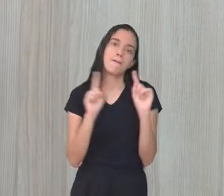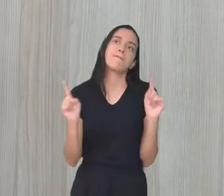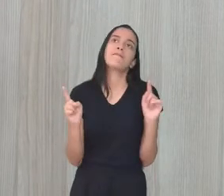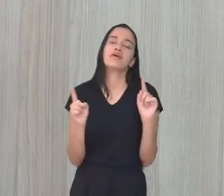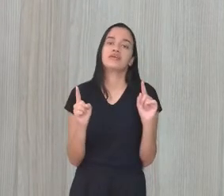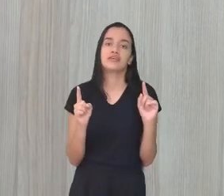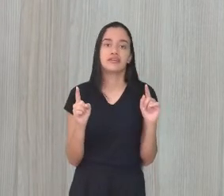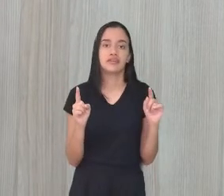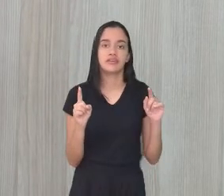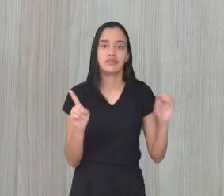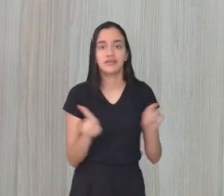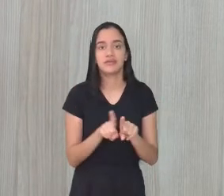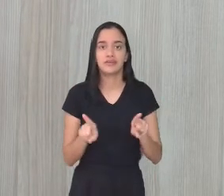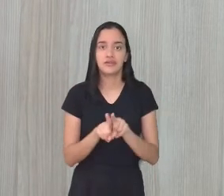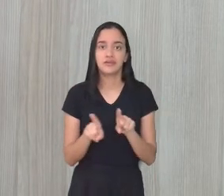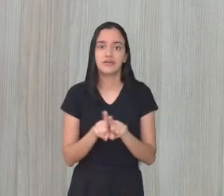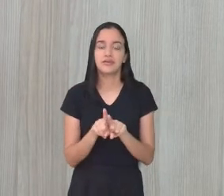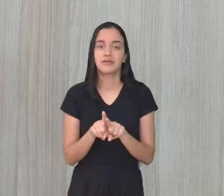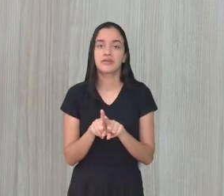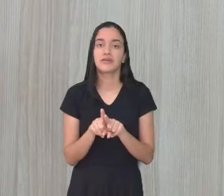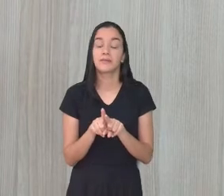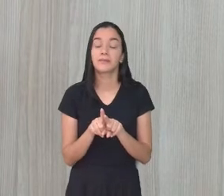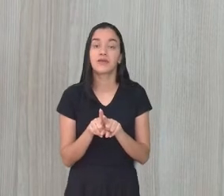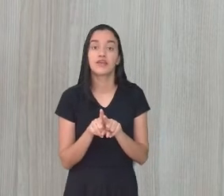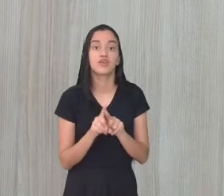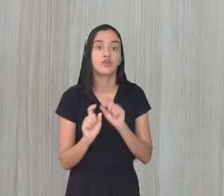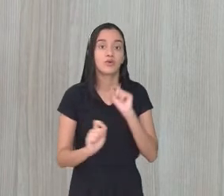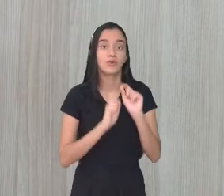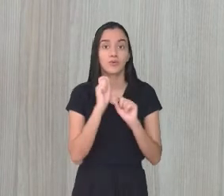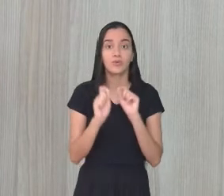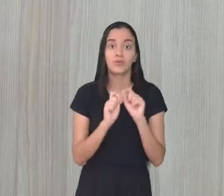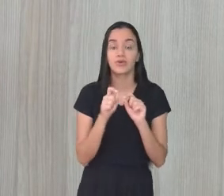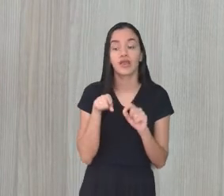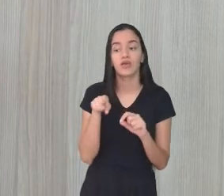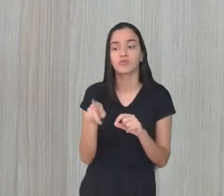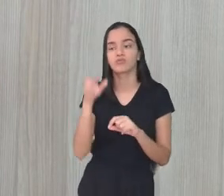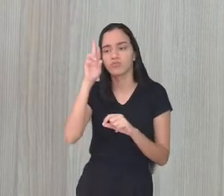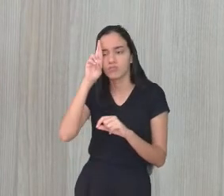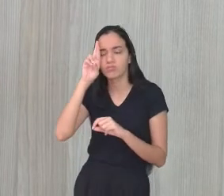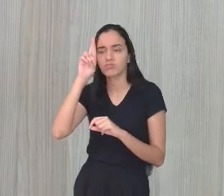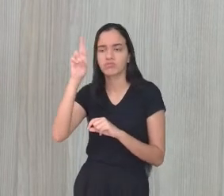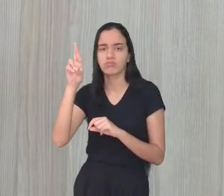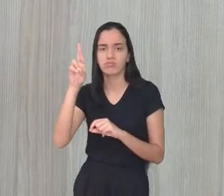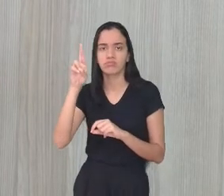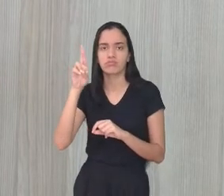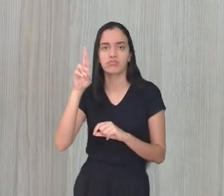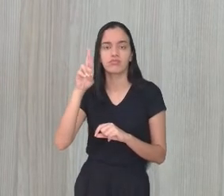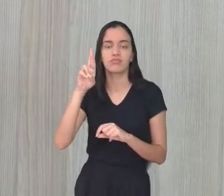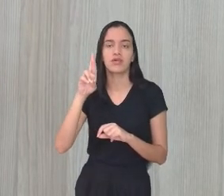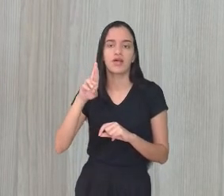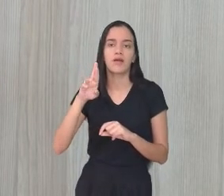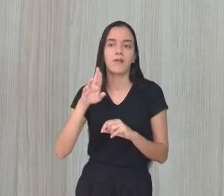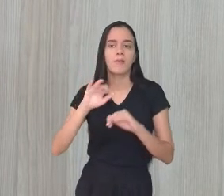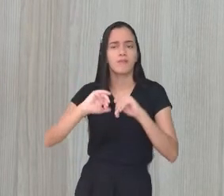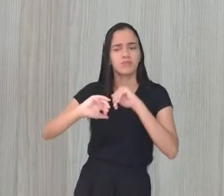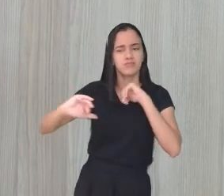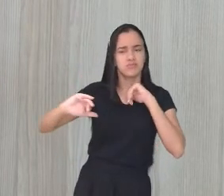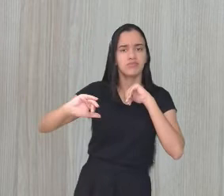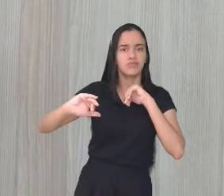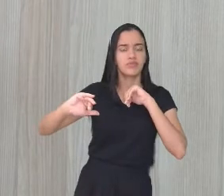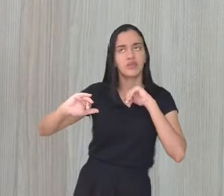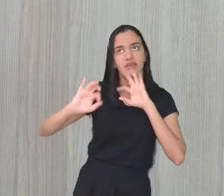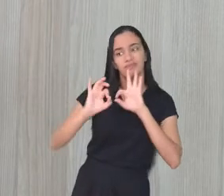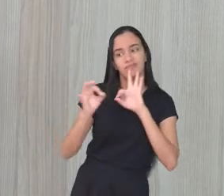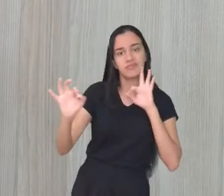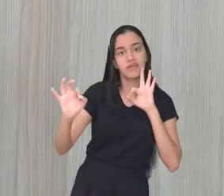de também fazer um distanciamento, sabe? O senhora, o senhor... Distancia. Distancia, mas coloca